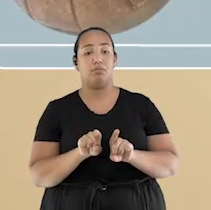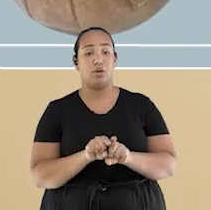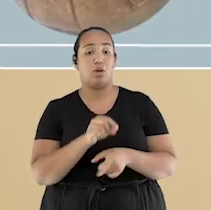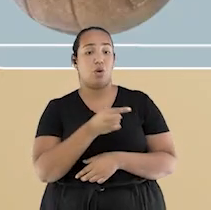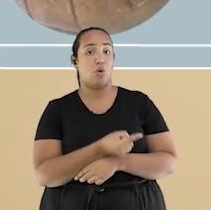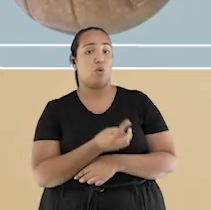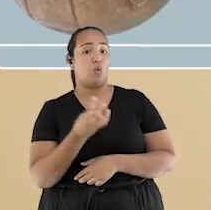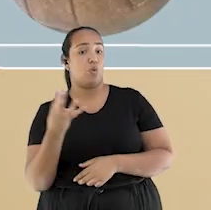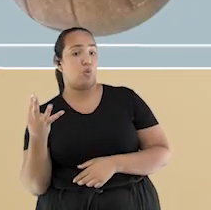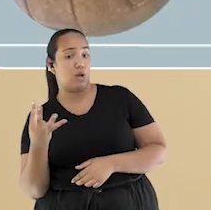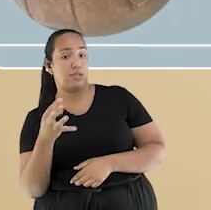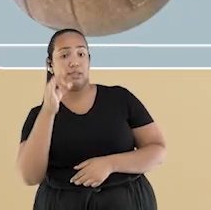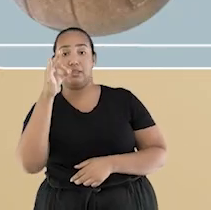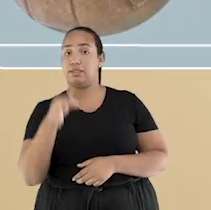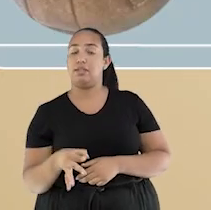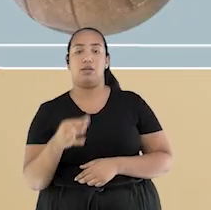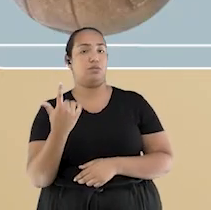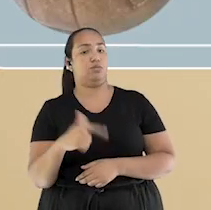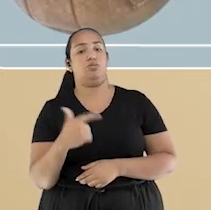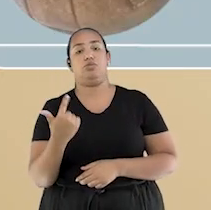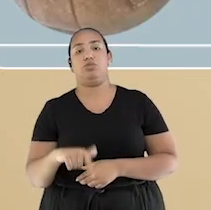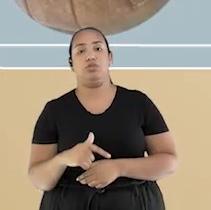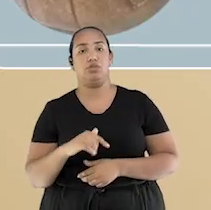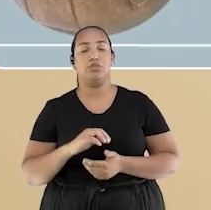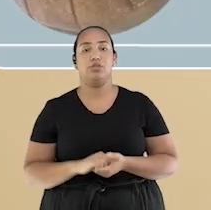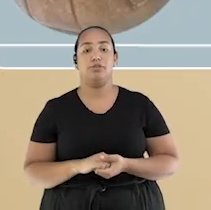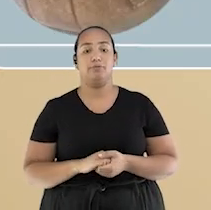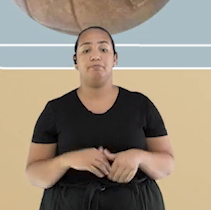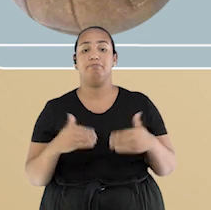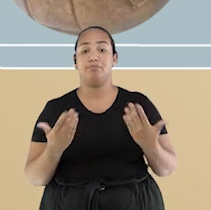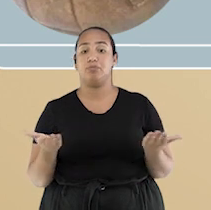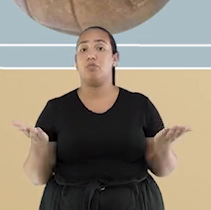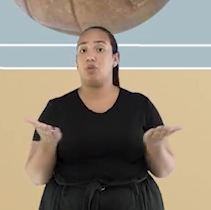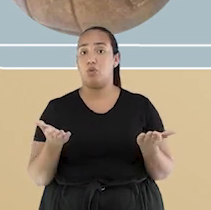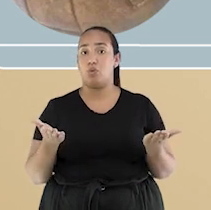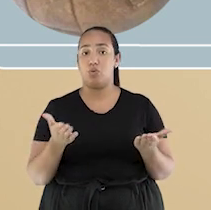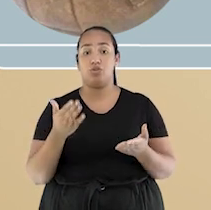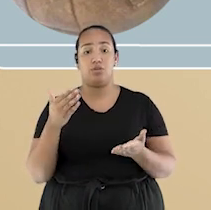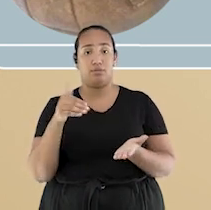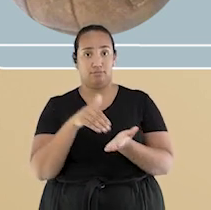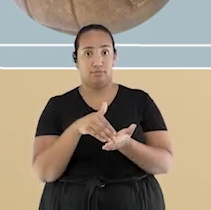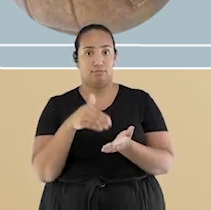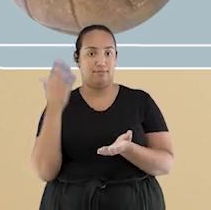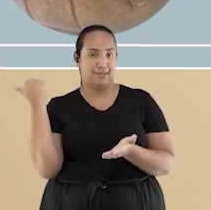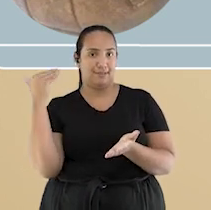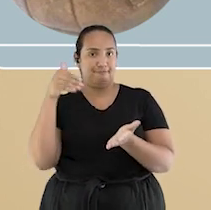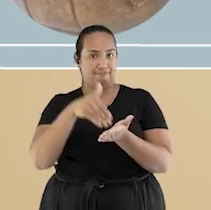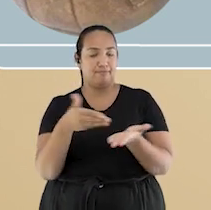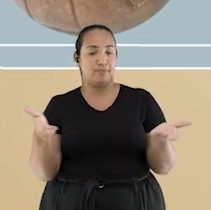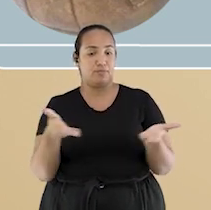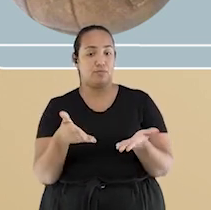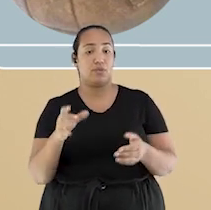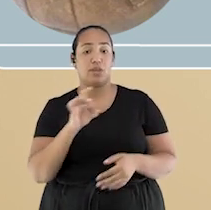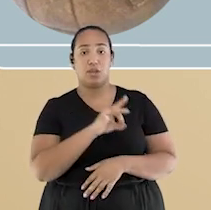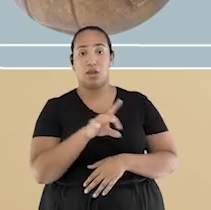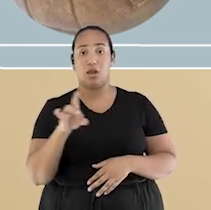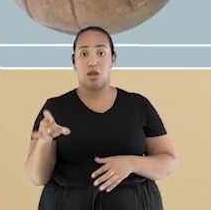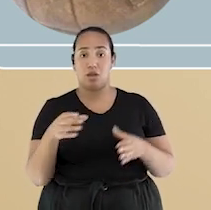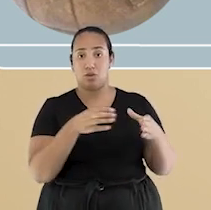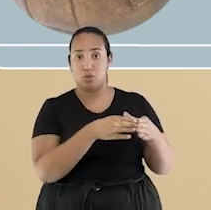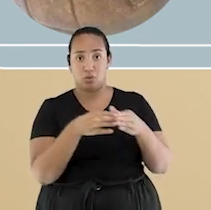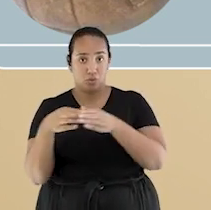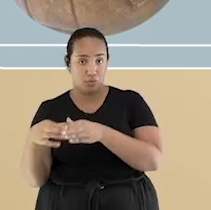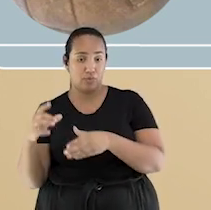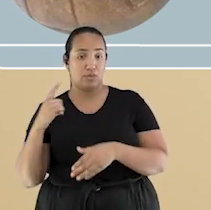de jogadores de vôlei não estava definido inicialmente. E atualmente, desde 1918, cada equipe é